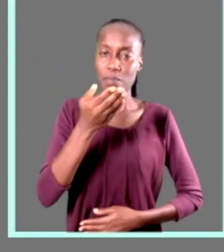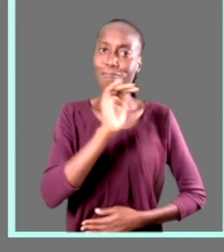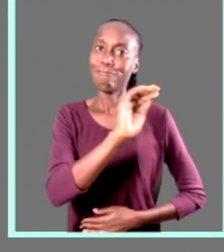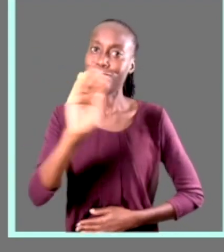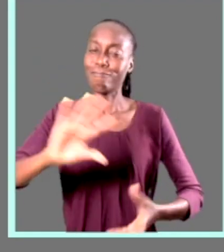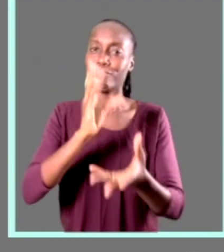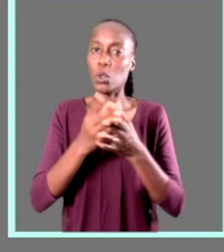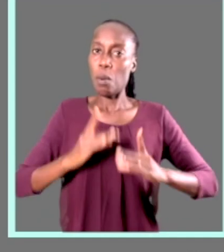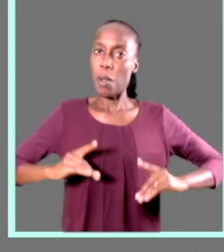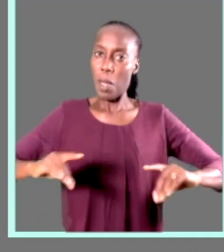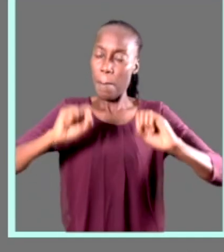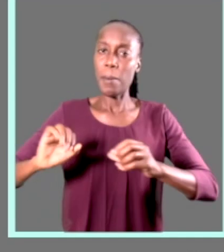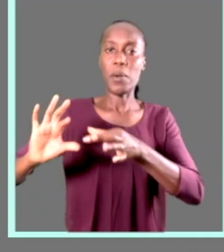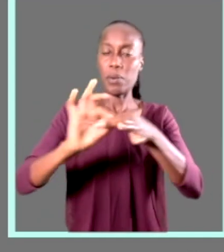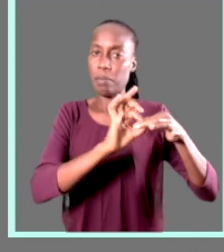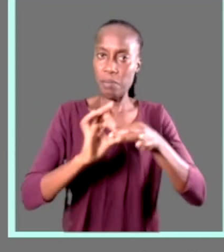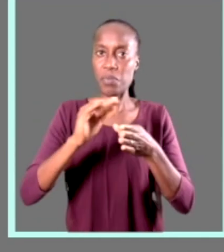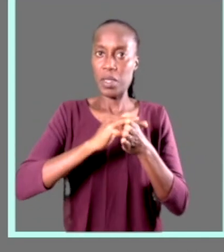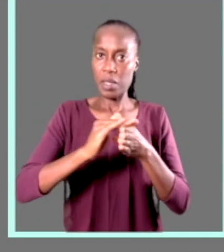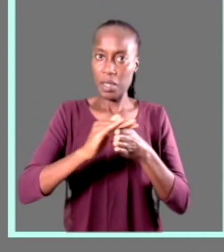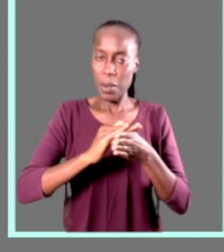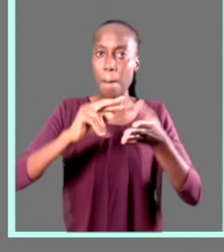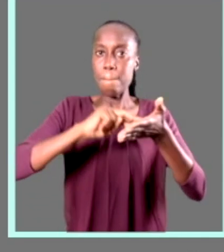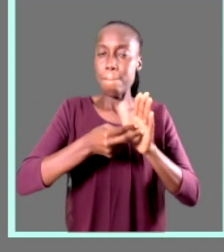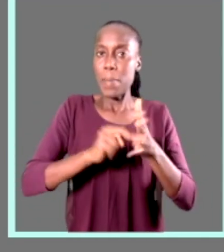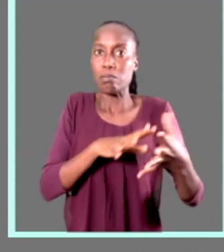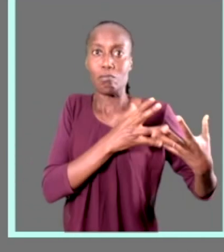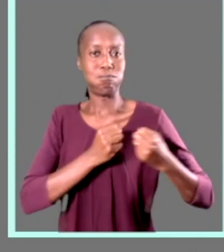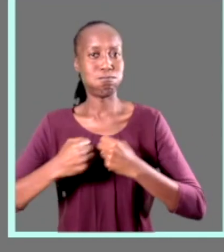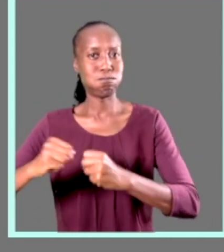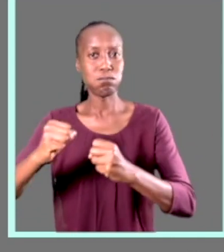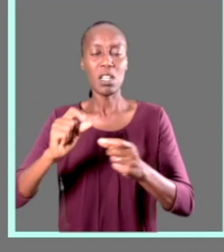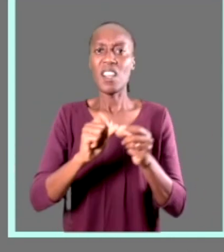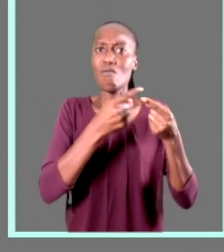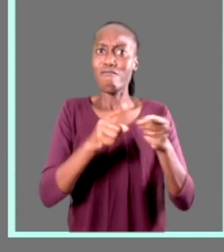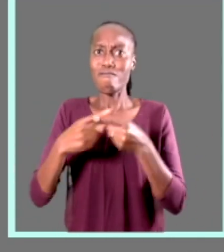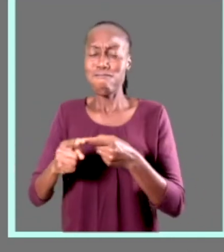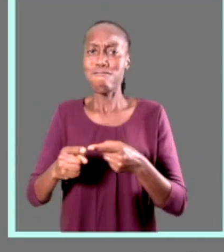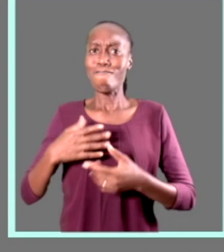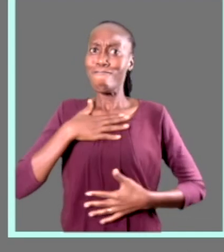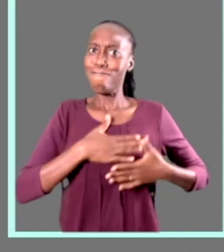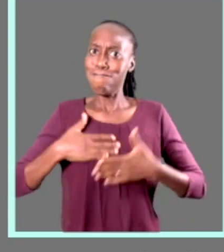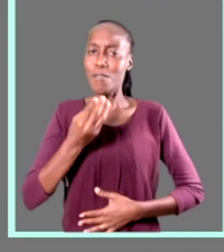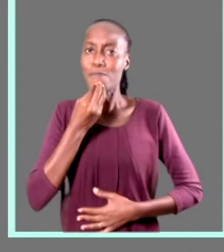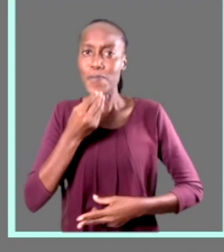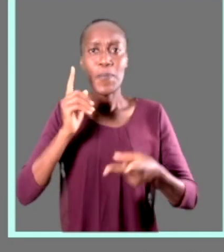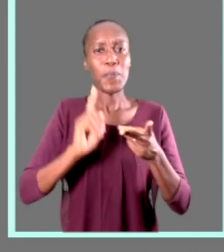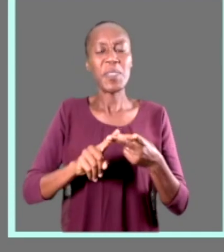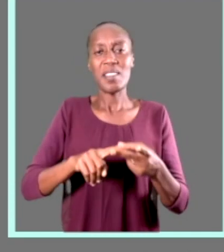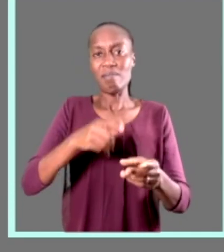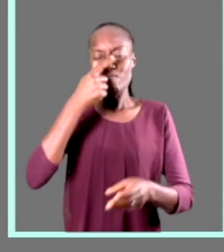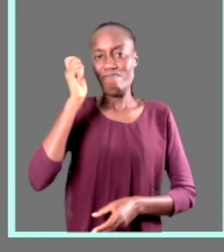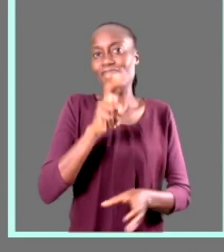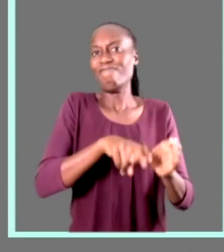para a colaboração da implementação do Plano de Ação, diversificando a dieta alimentar e abandonando os hábitos que